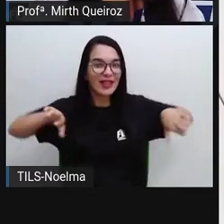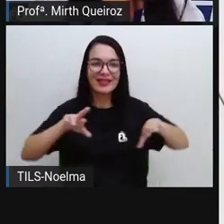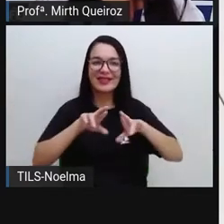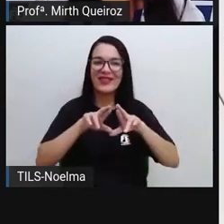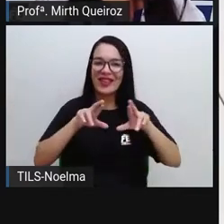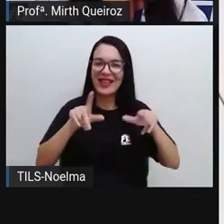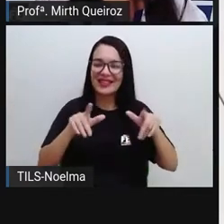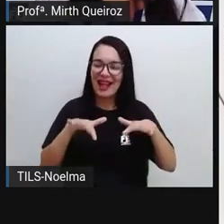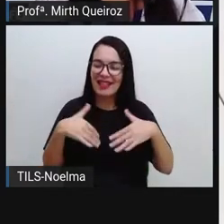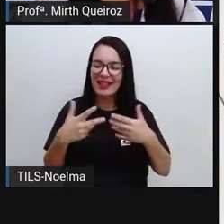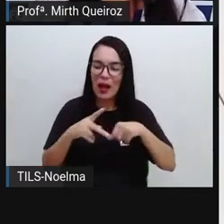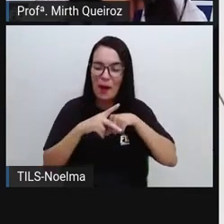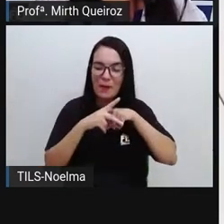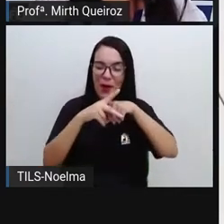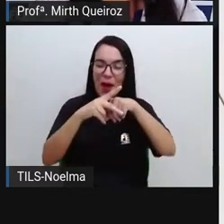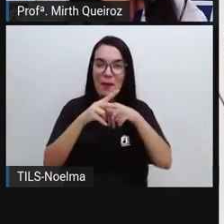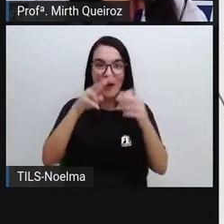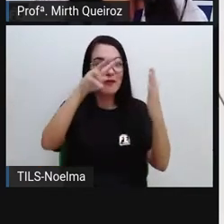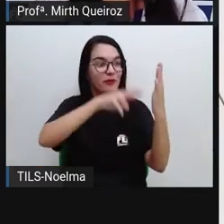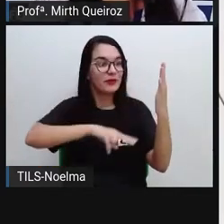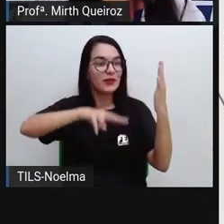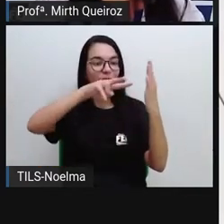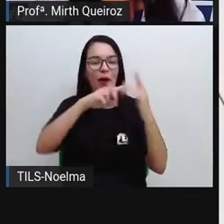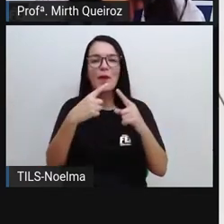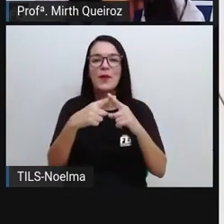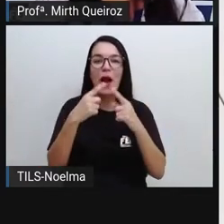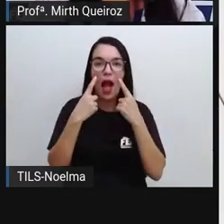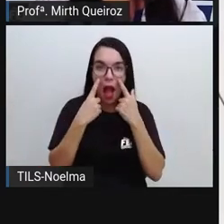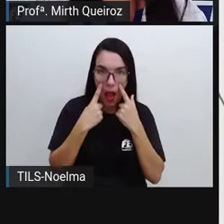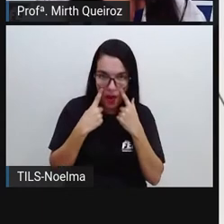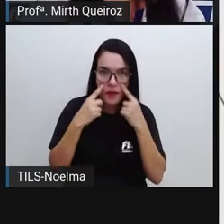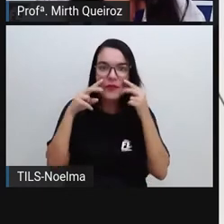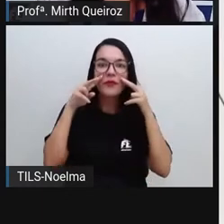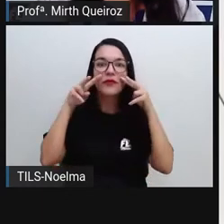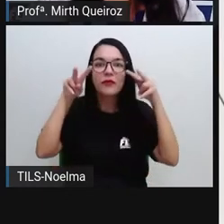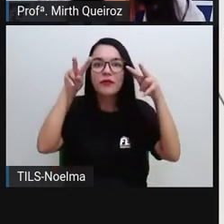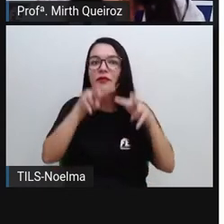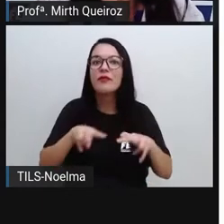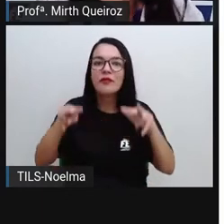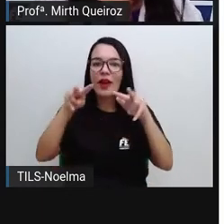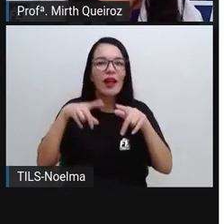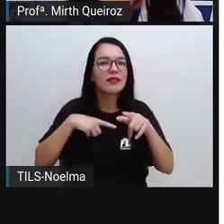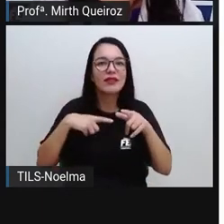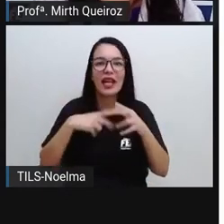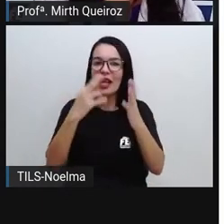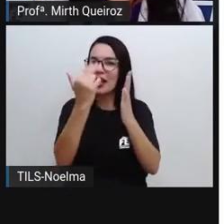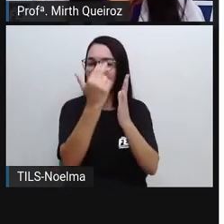poema visual, porque vai trabalhar muito a questão da visualização, da imagem, certo?